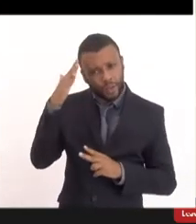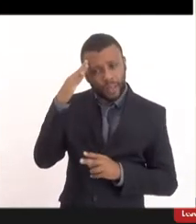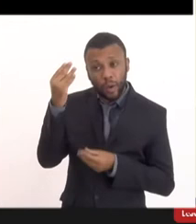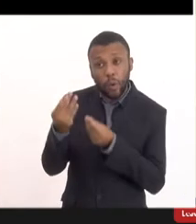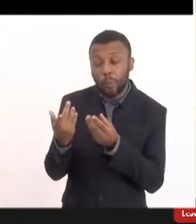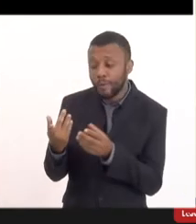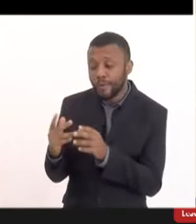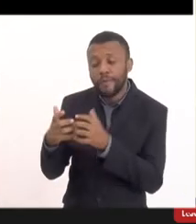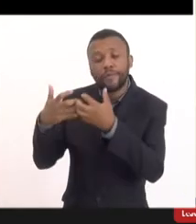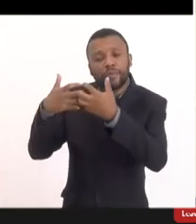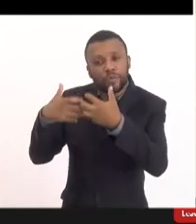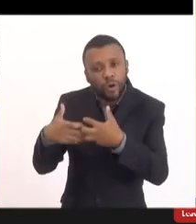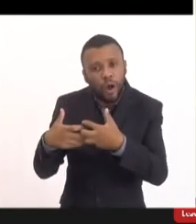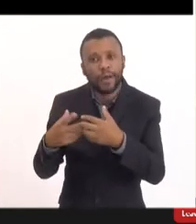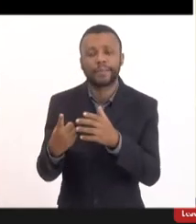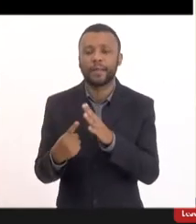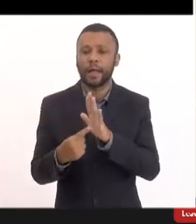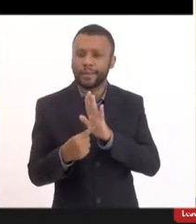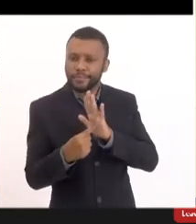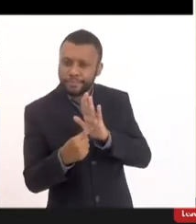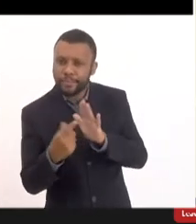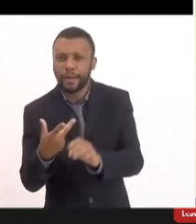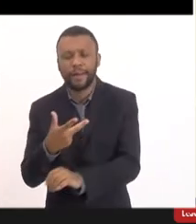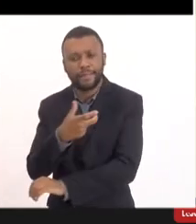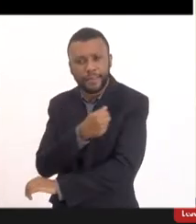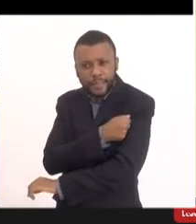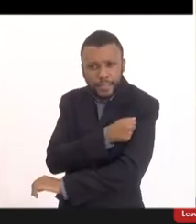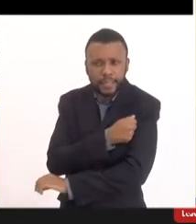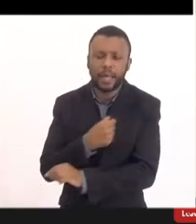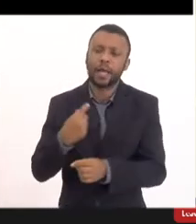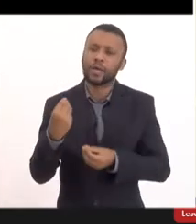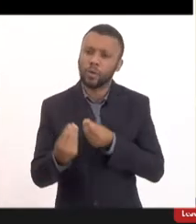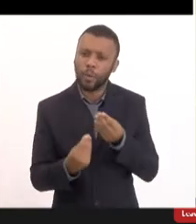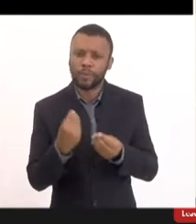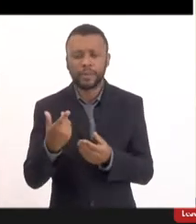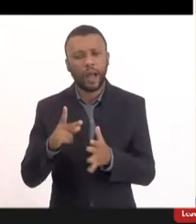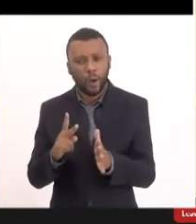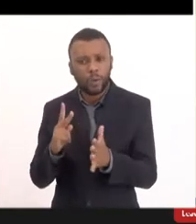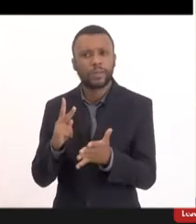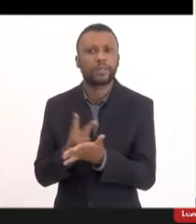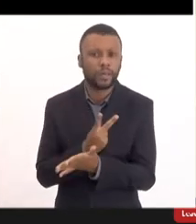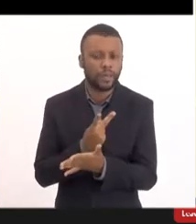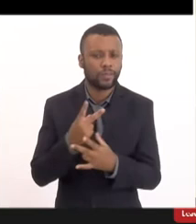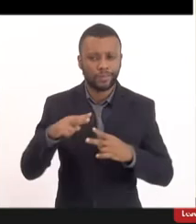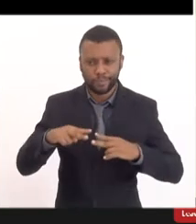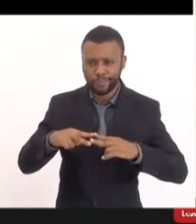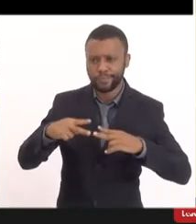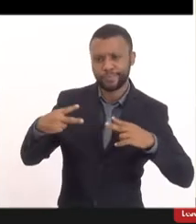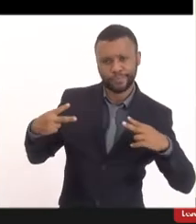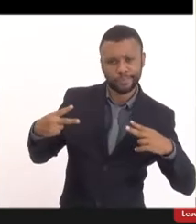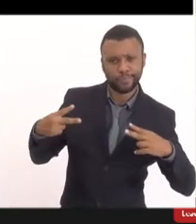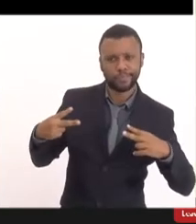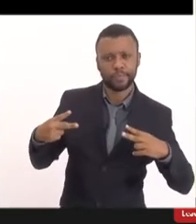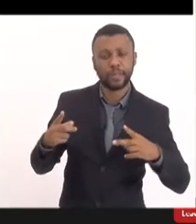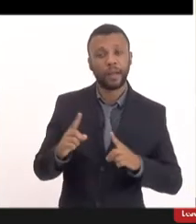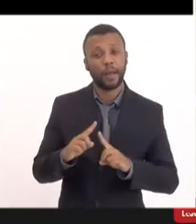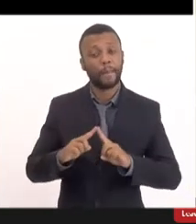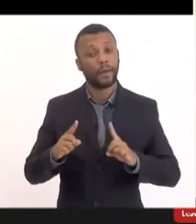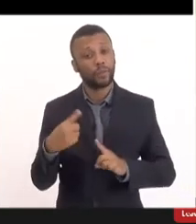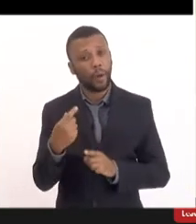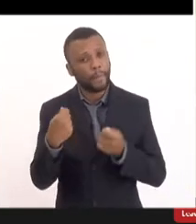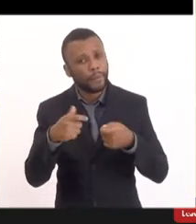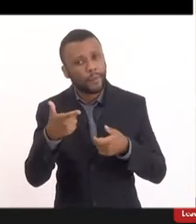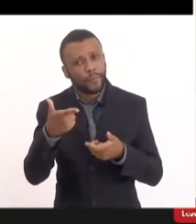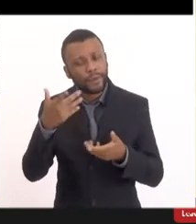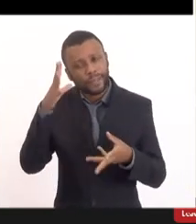vacinas indicadas aqui que a gente está falando hoje é a Pfizer é a Pfizer é uma terapia genética então a gente precisa entender que ela não